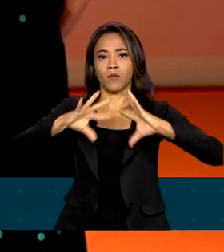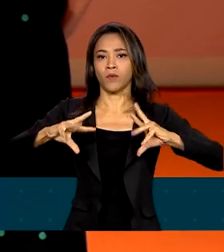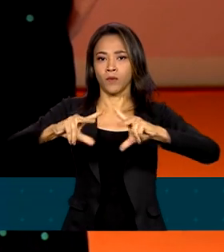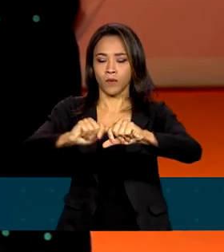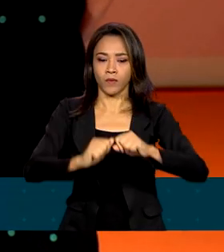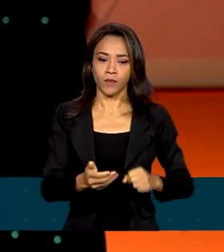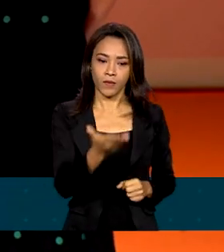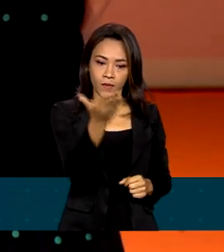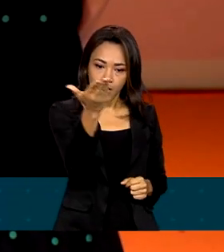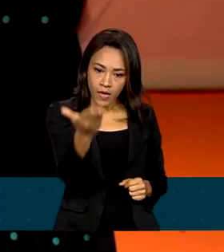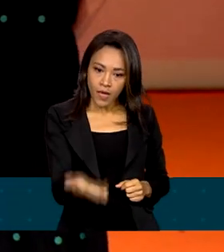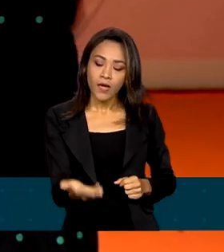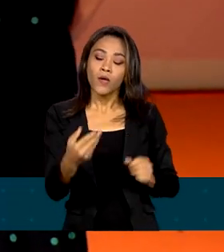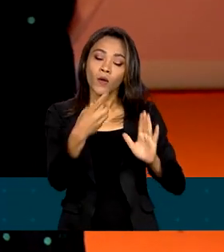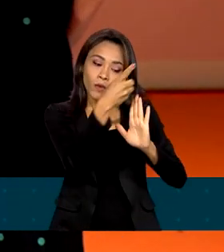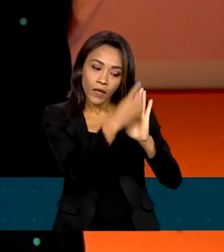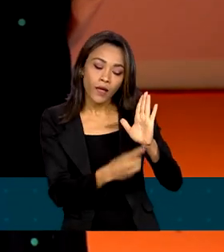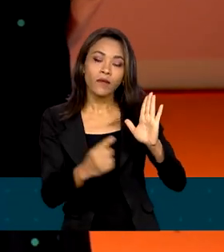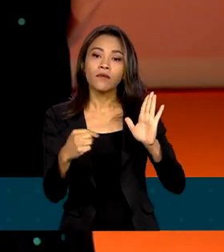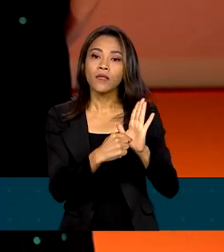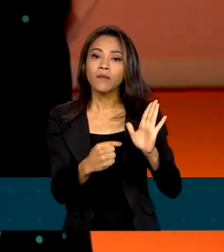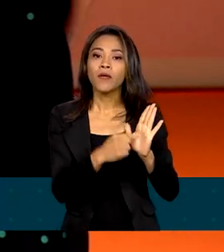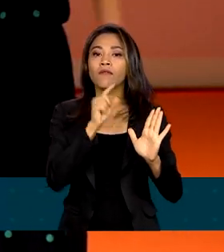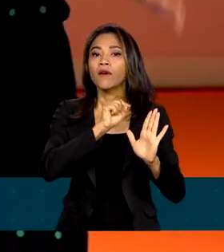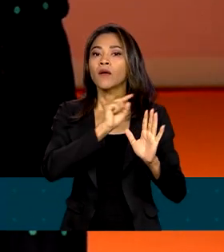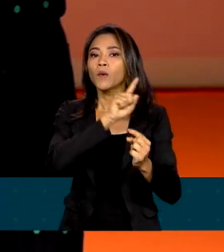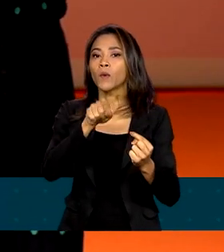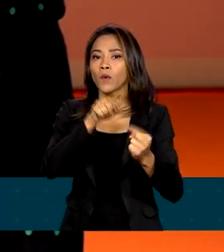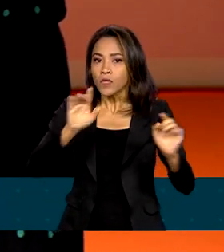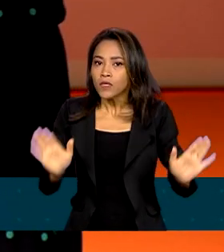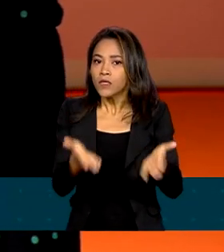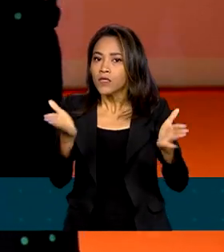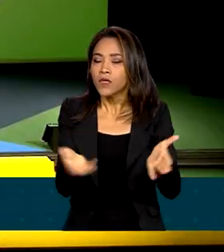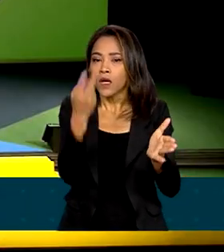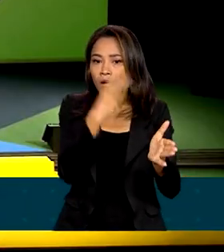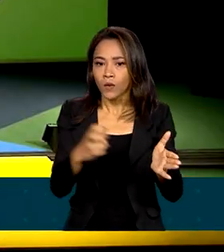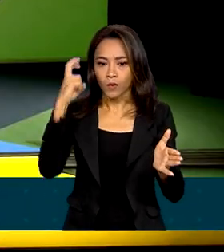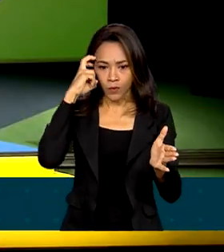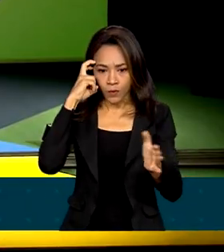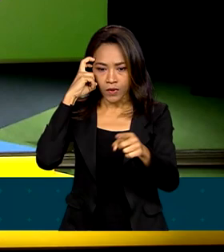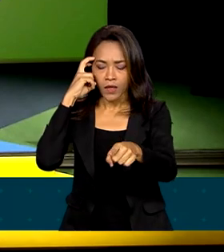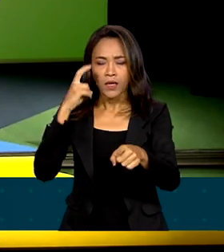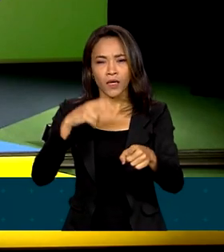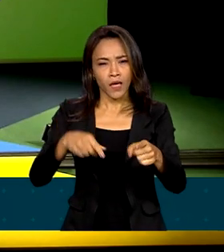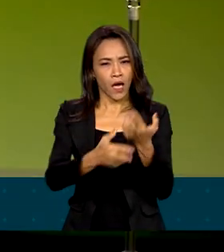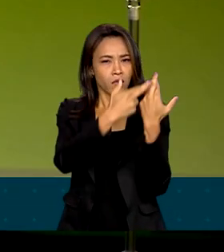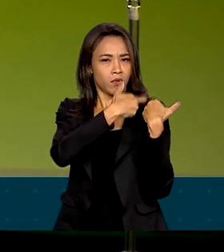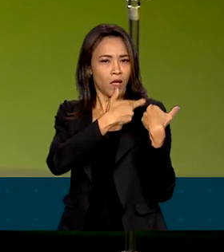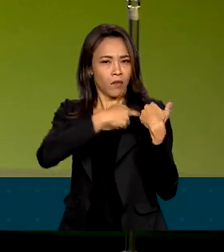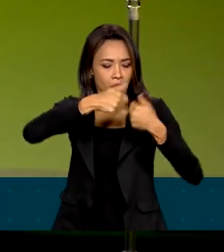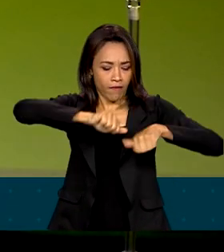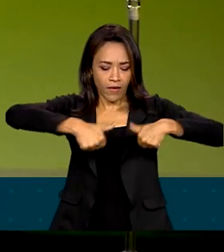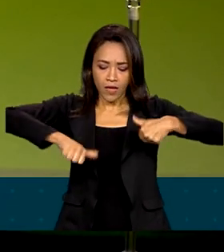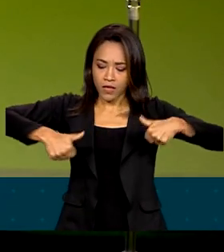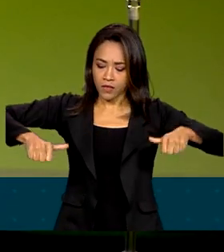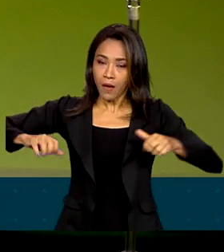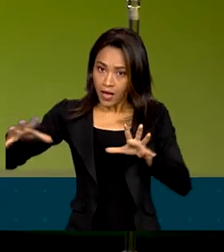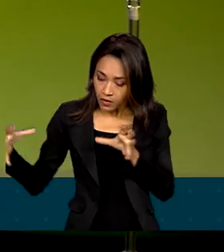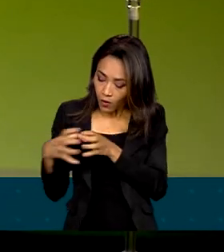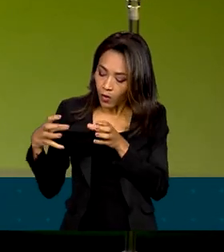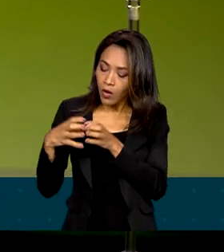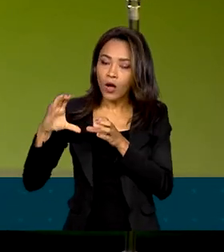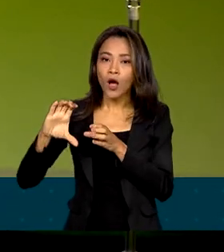renovar a Comissão Nacional de Incentivo à Cultura, responsável pela análise dos projetos que buscam